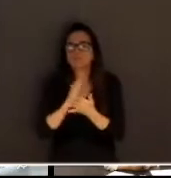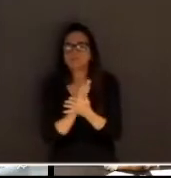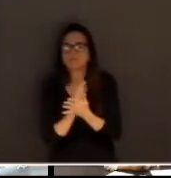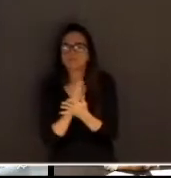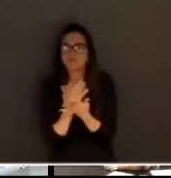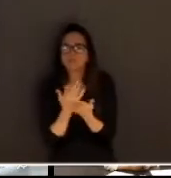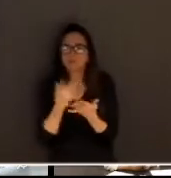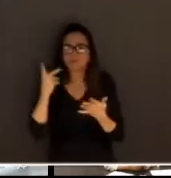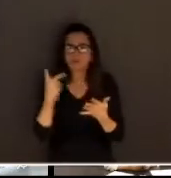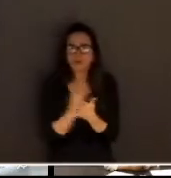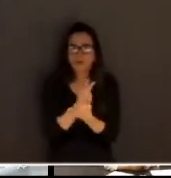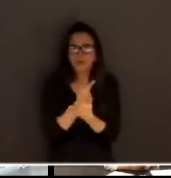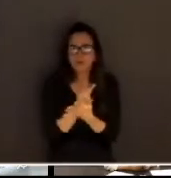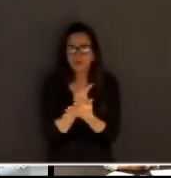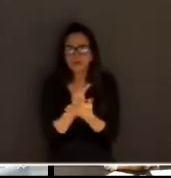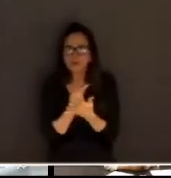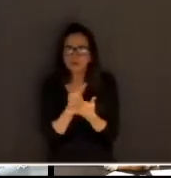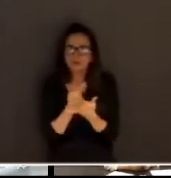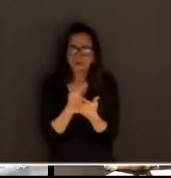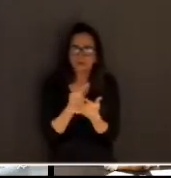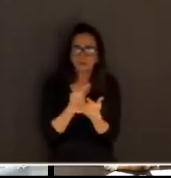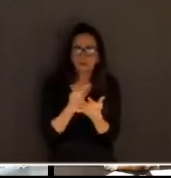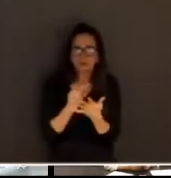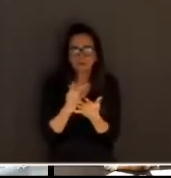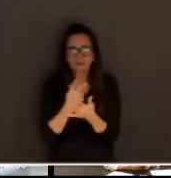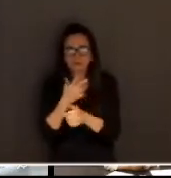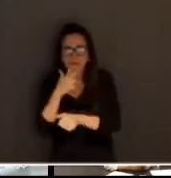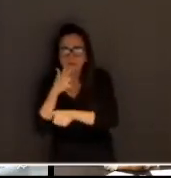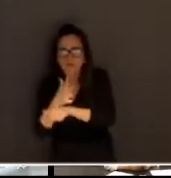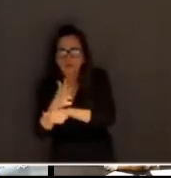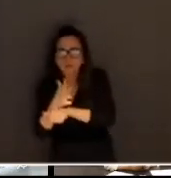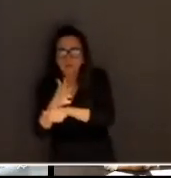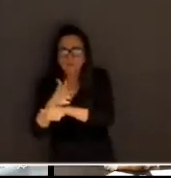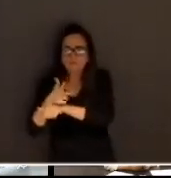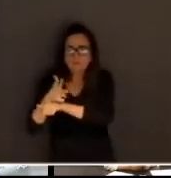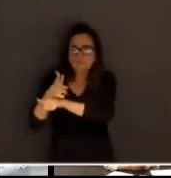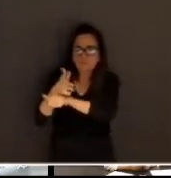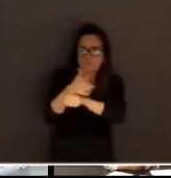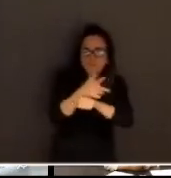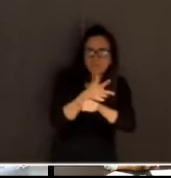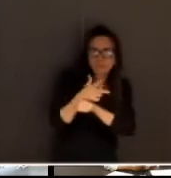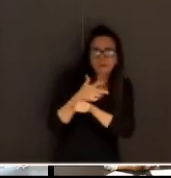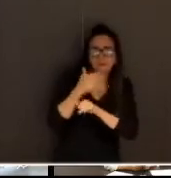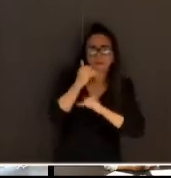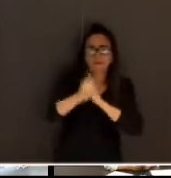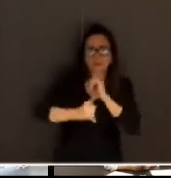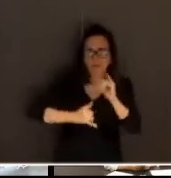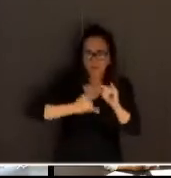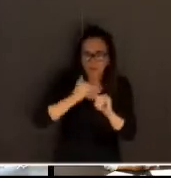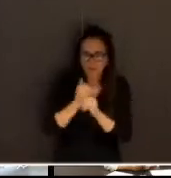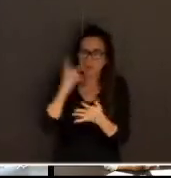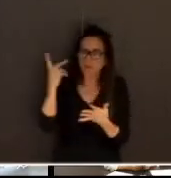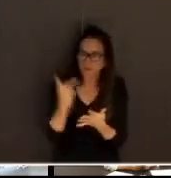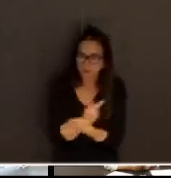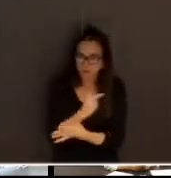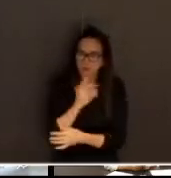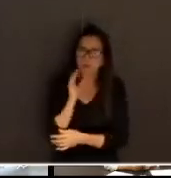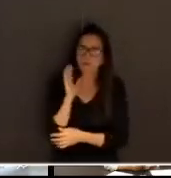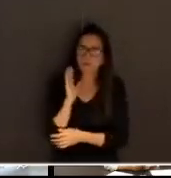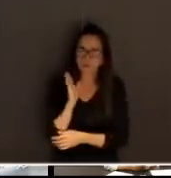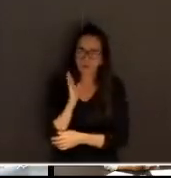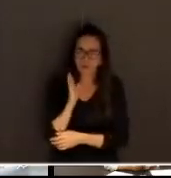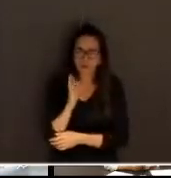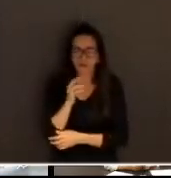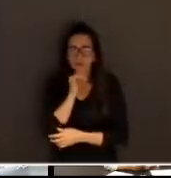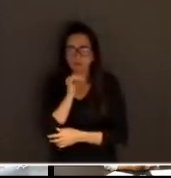acontecendo júris com videoconferência para os réus. Por exemplo, o caso, você falava aí dos crimes organizados, e aí, sim, você falou do romantismo, que não é